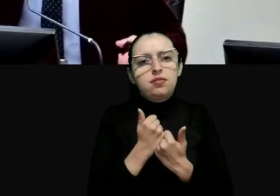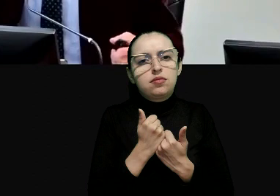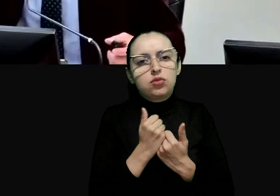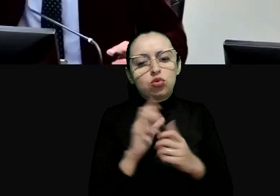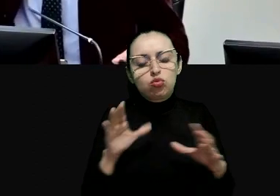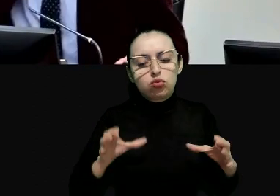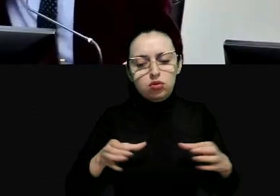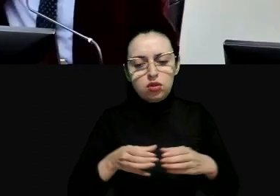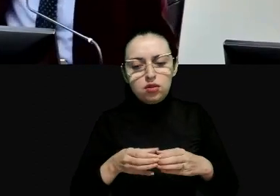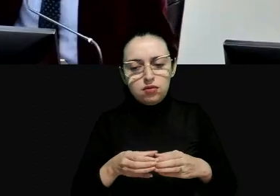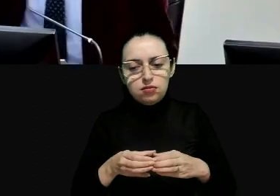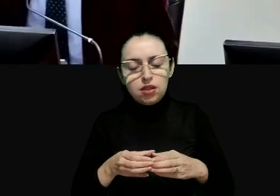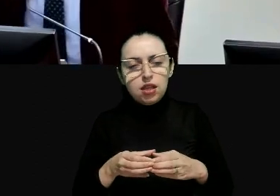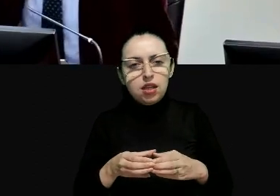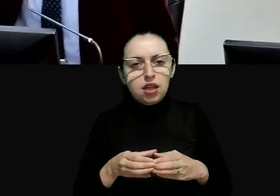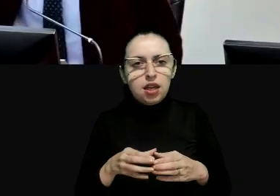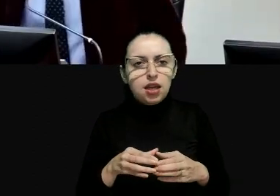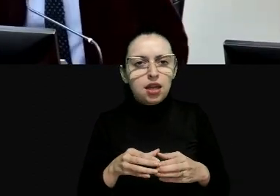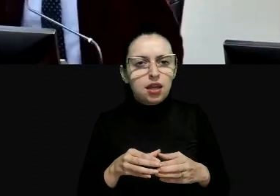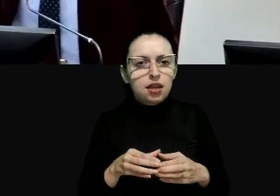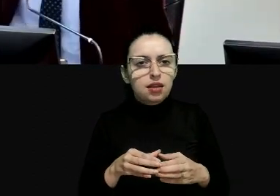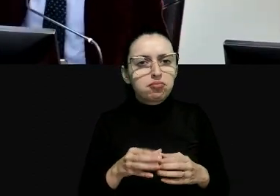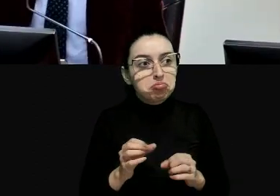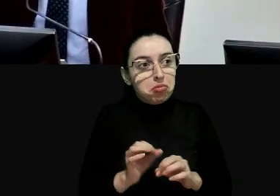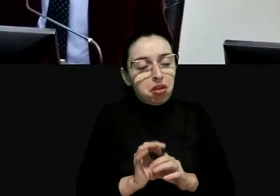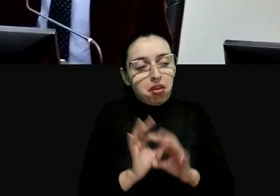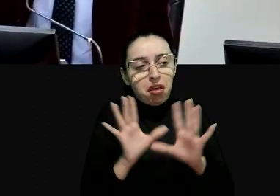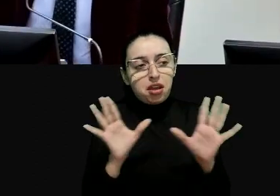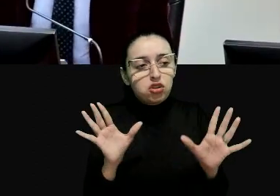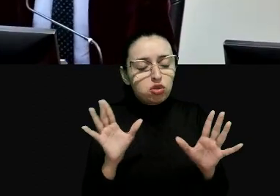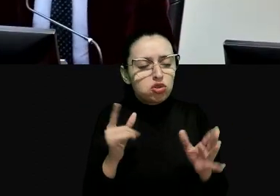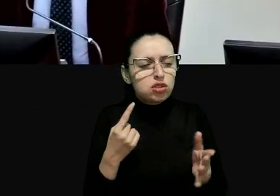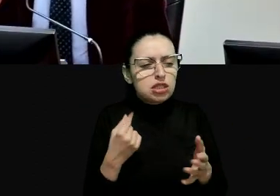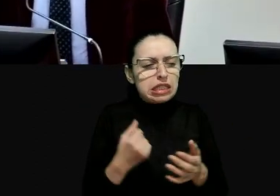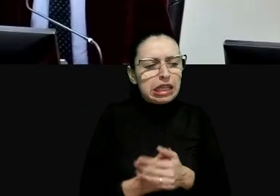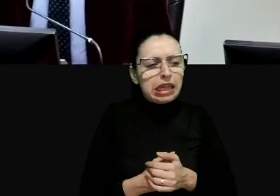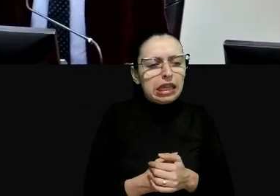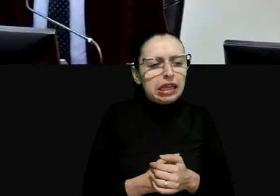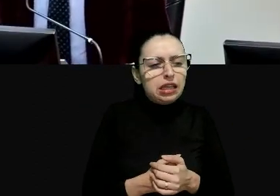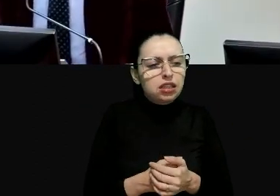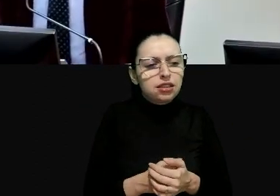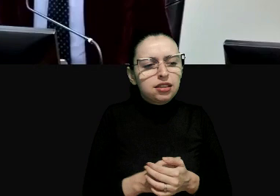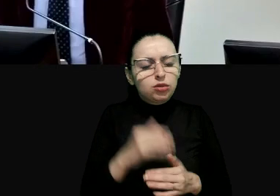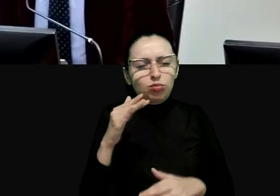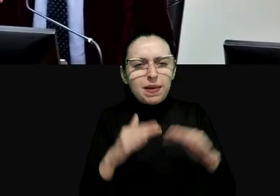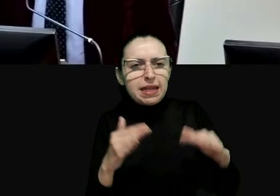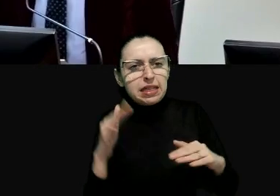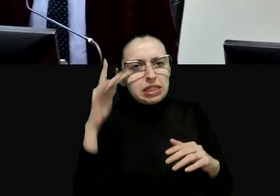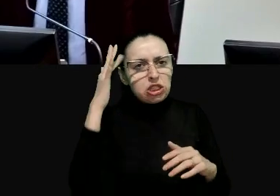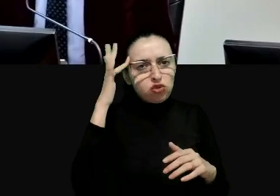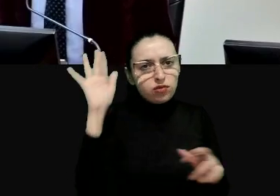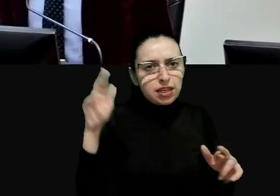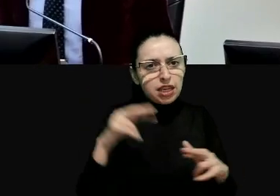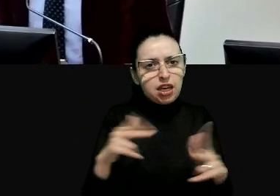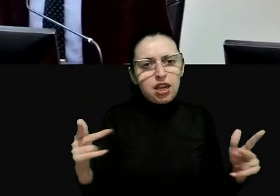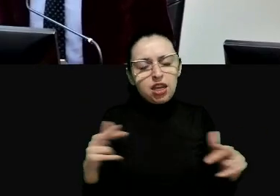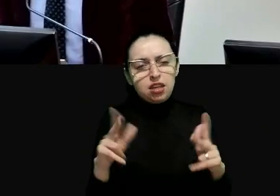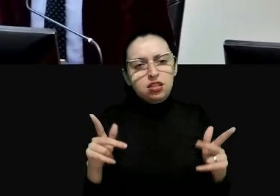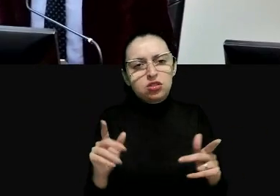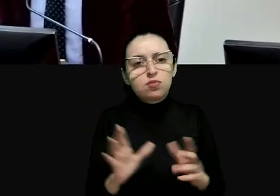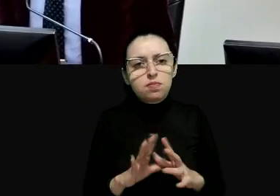é um grupo regional claramente em momentos distintos e contemporâneos distintos mas é um grupo